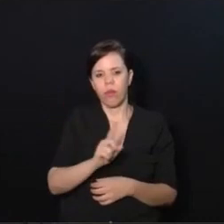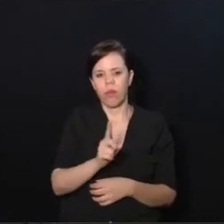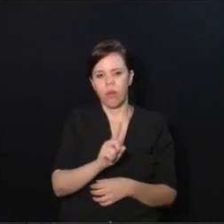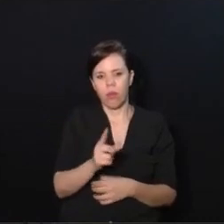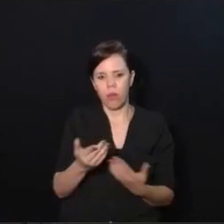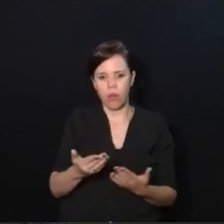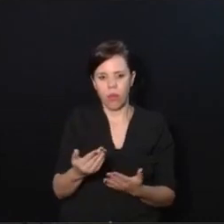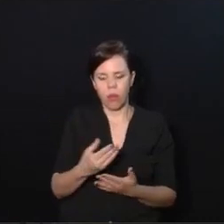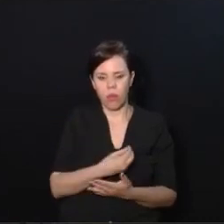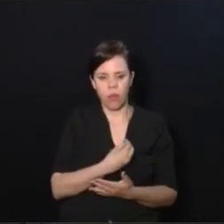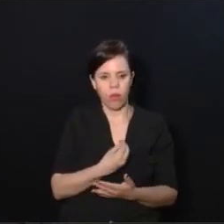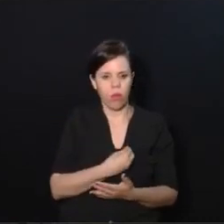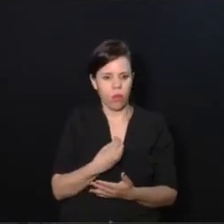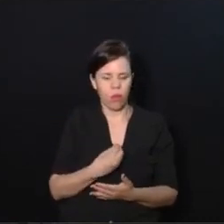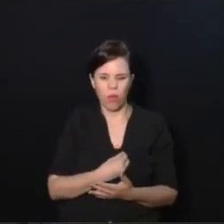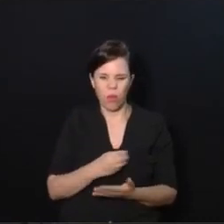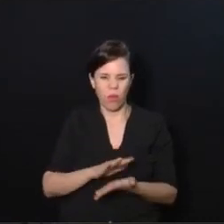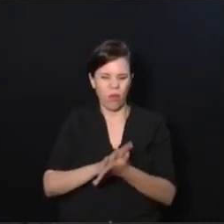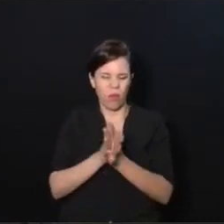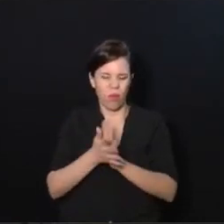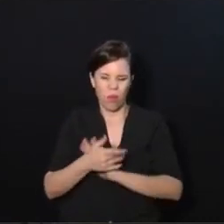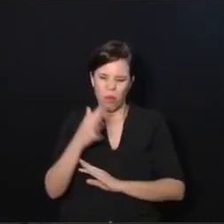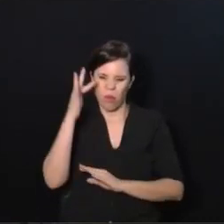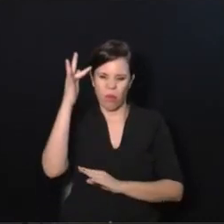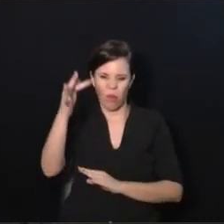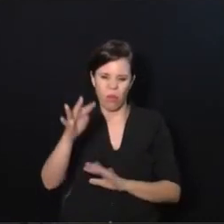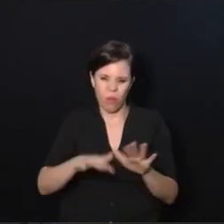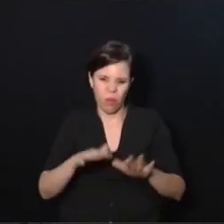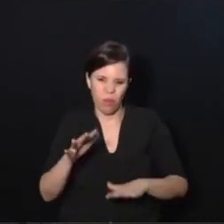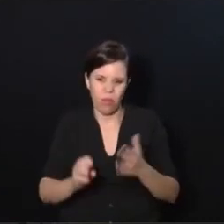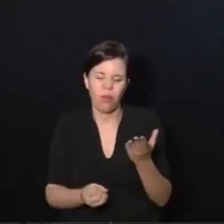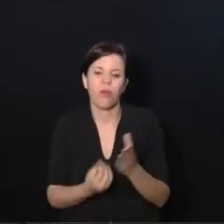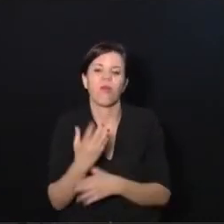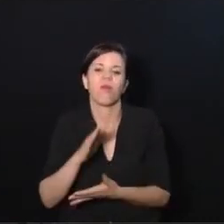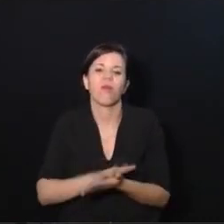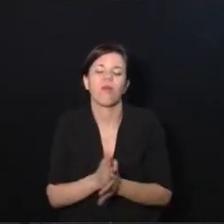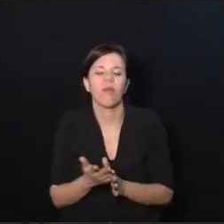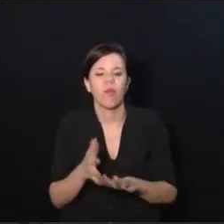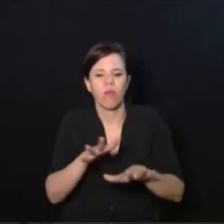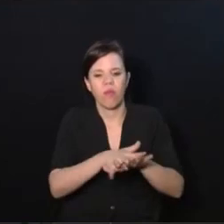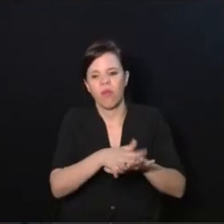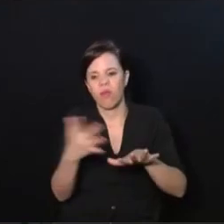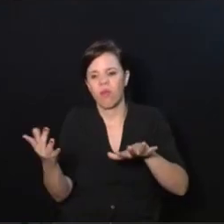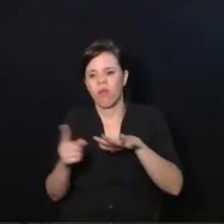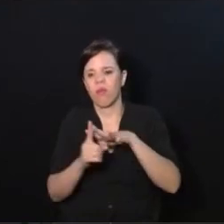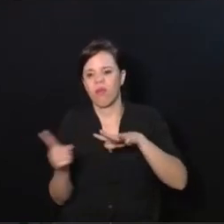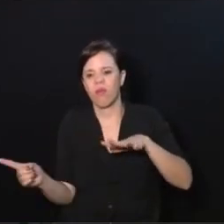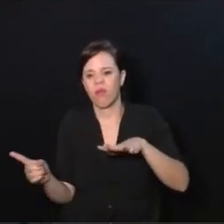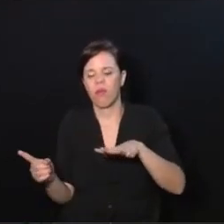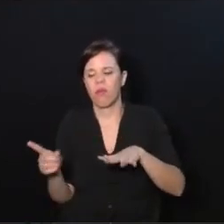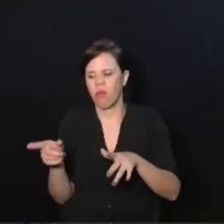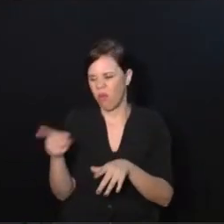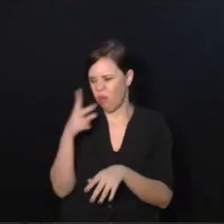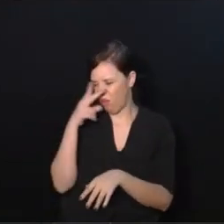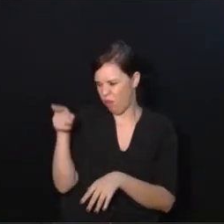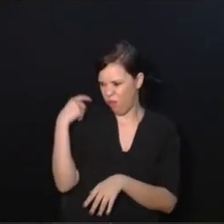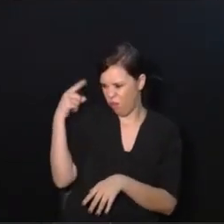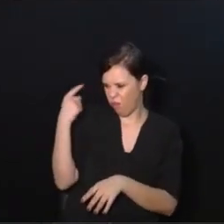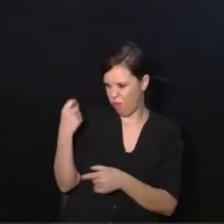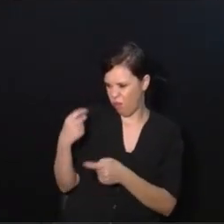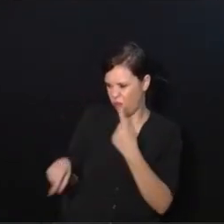para que a vida não castigue lá na frente. E às vezes o castigo pode ser a exclusão social ser visto como um retardado que